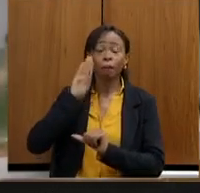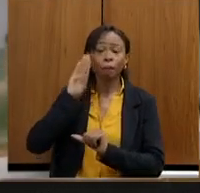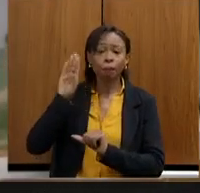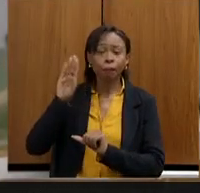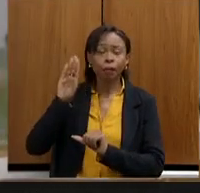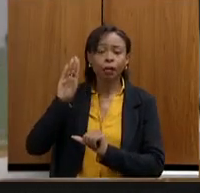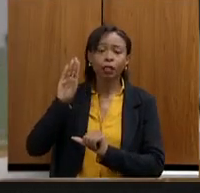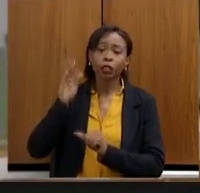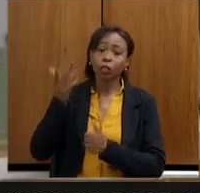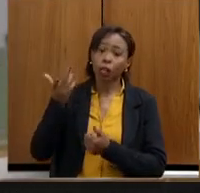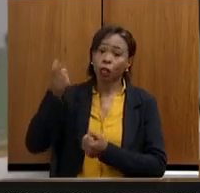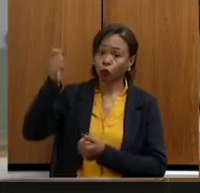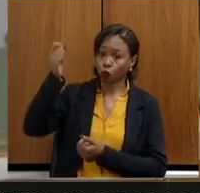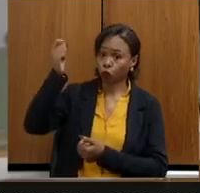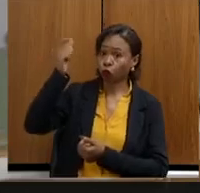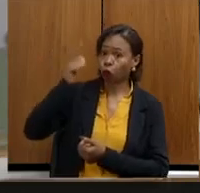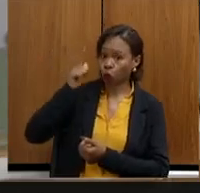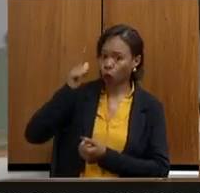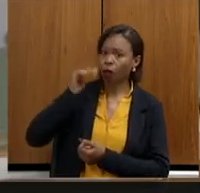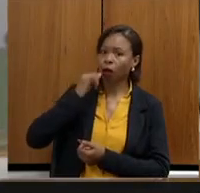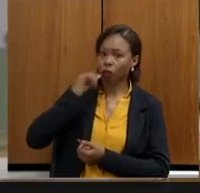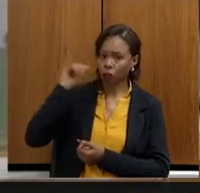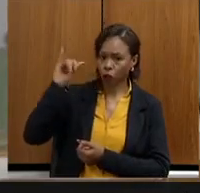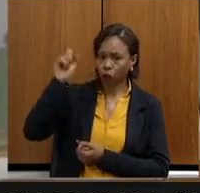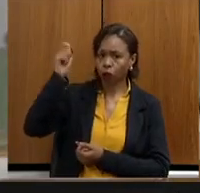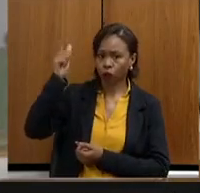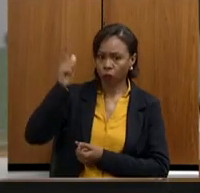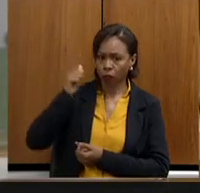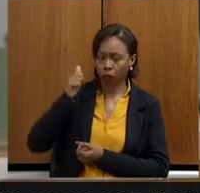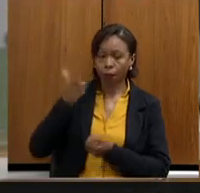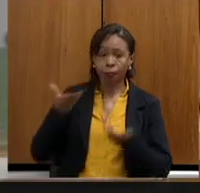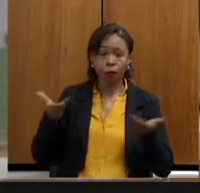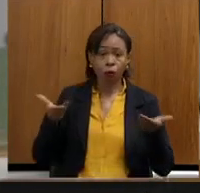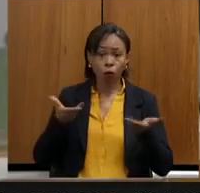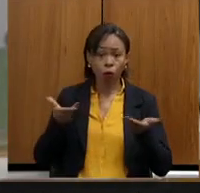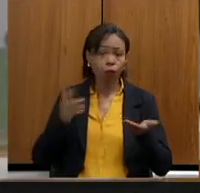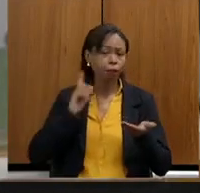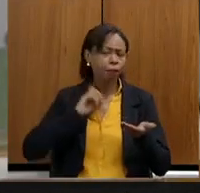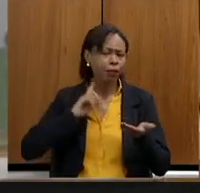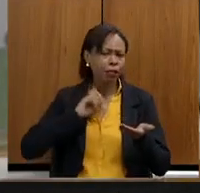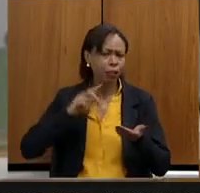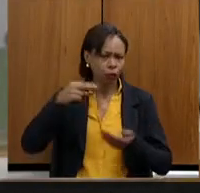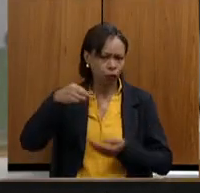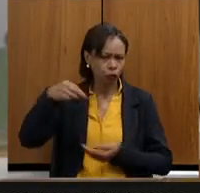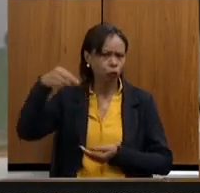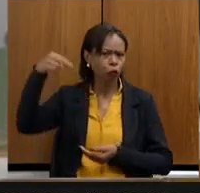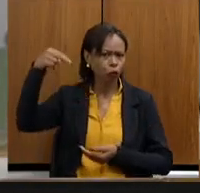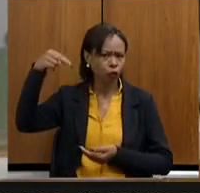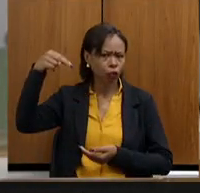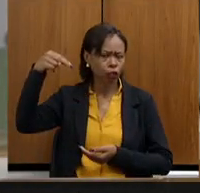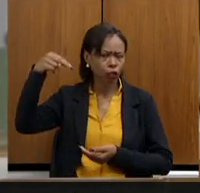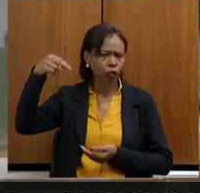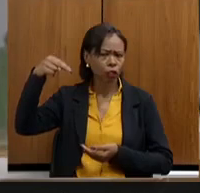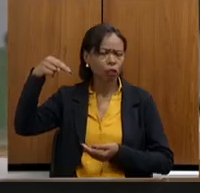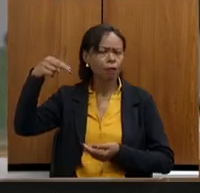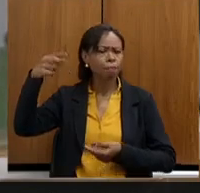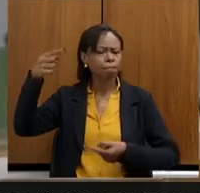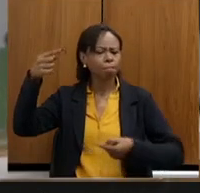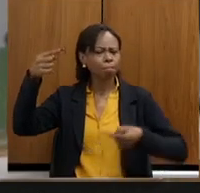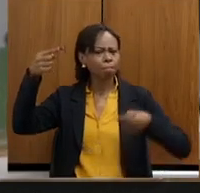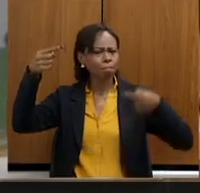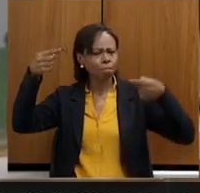Hoje, o norte de Minas desponta do país como maior